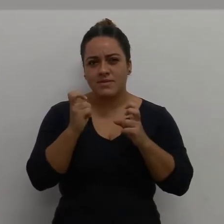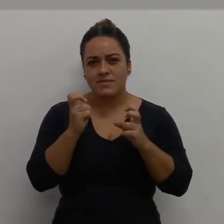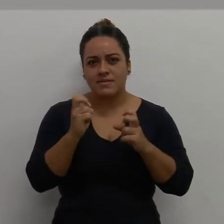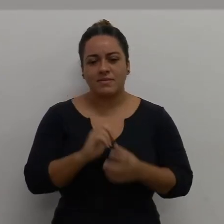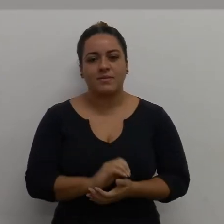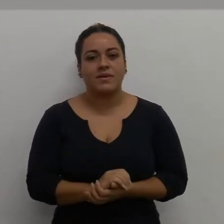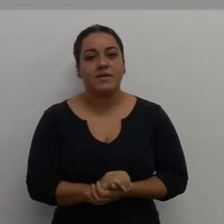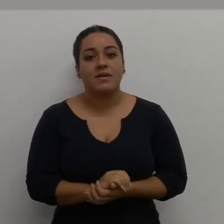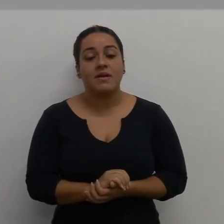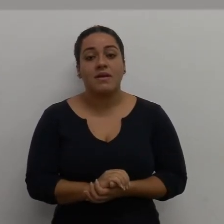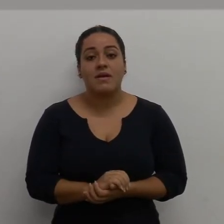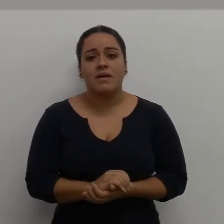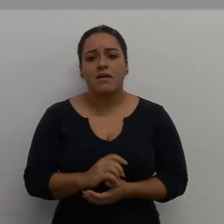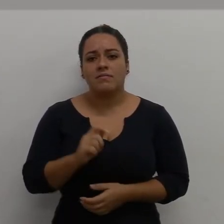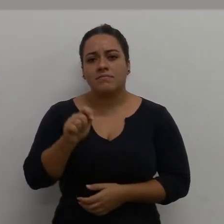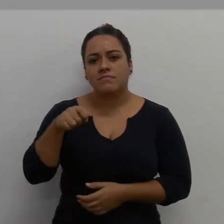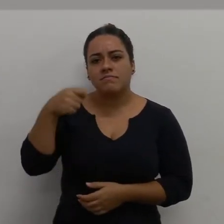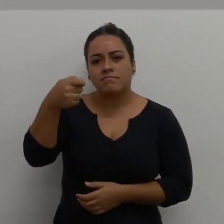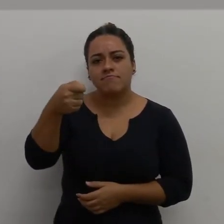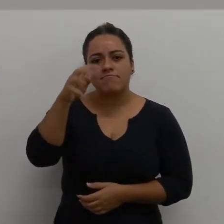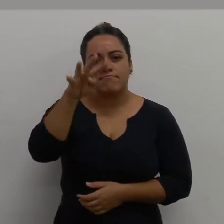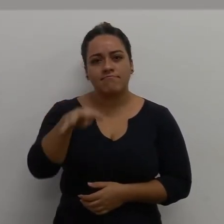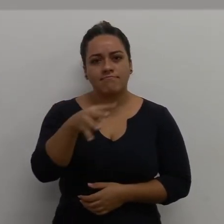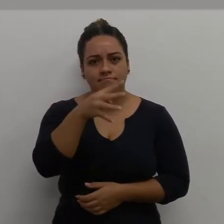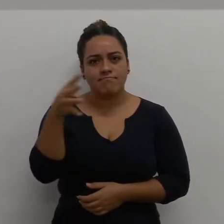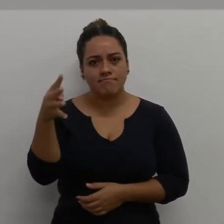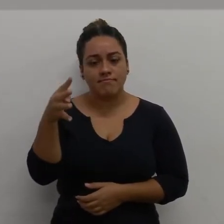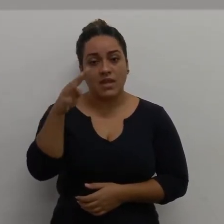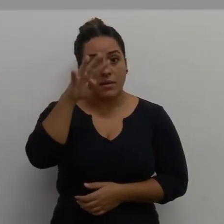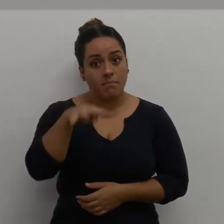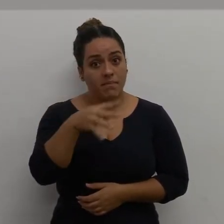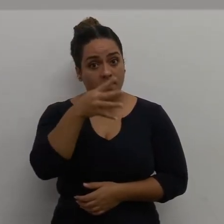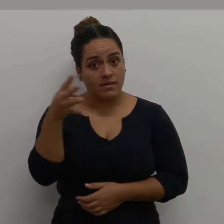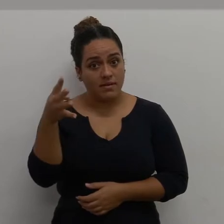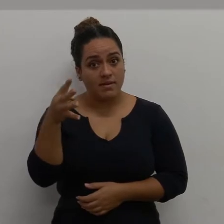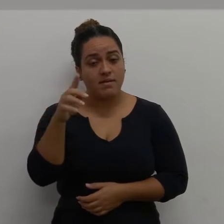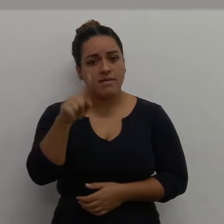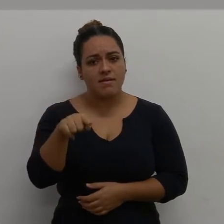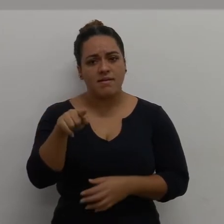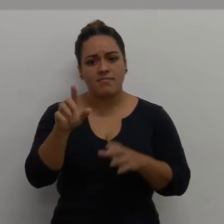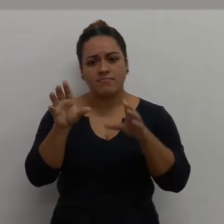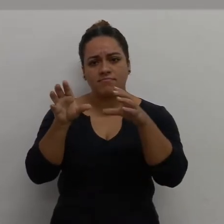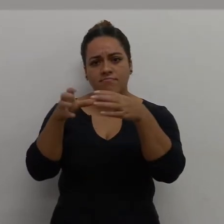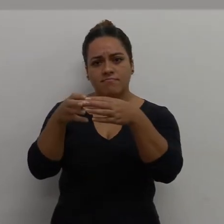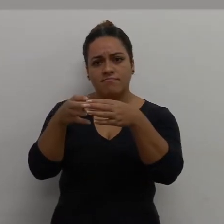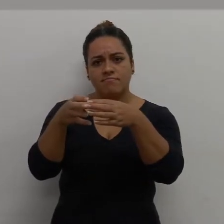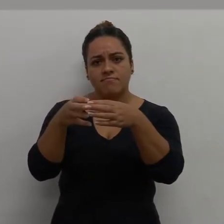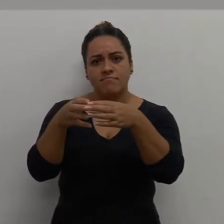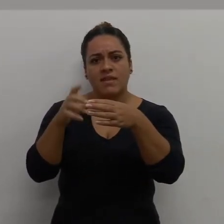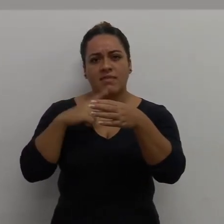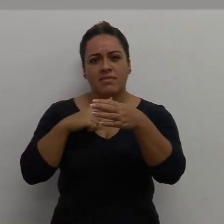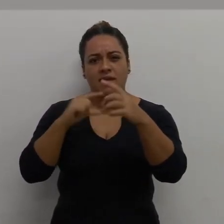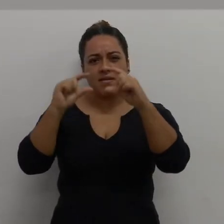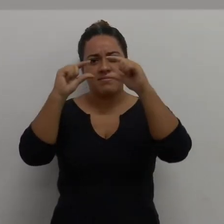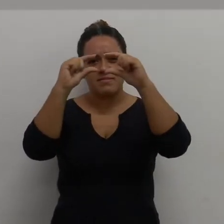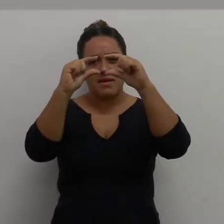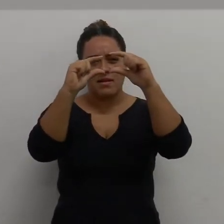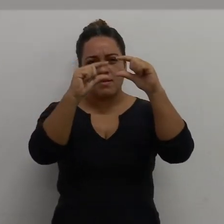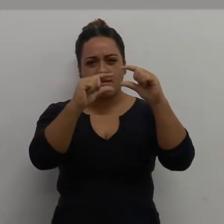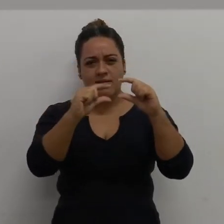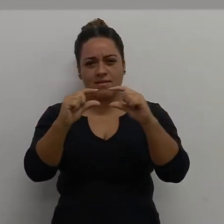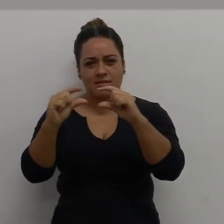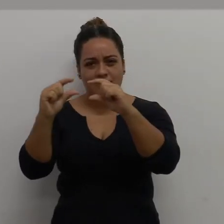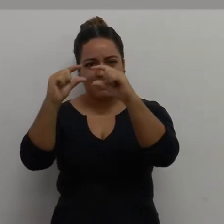aqui, qual é a definição de uma planilha? Uma planilha é um conjunto de células,